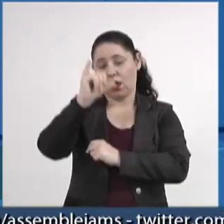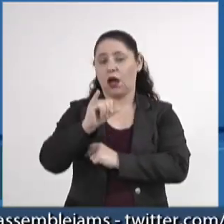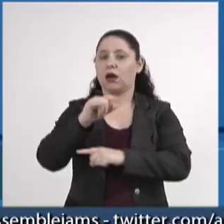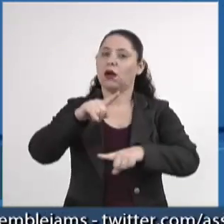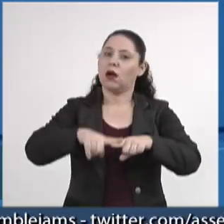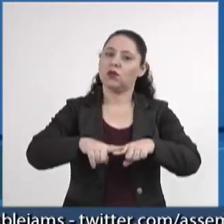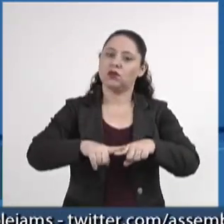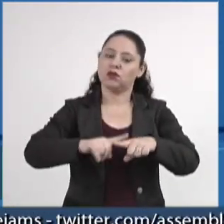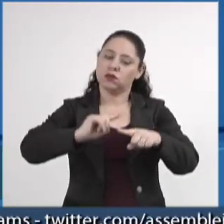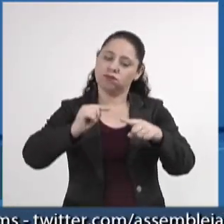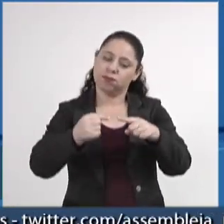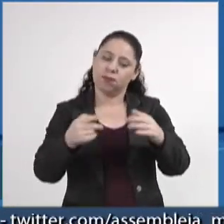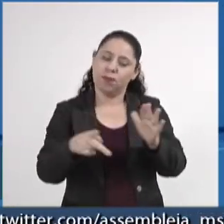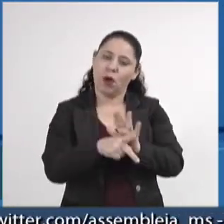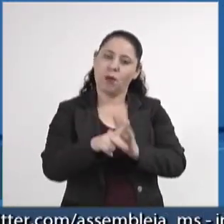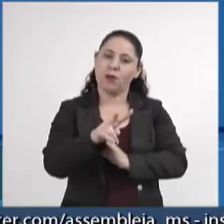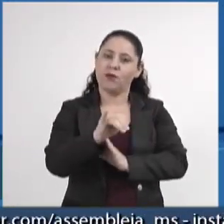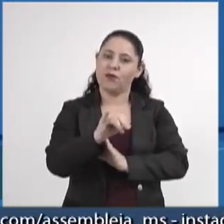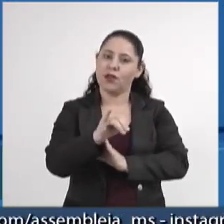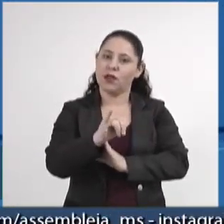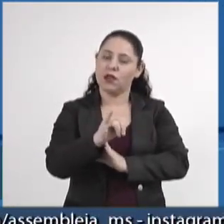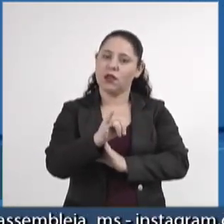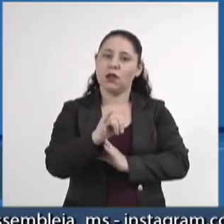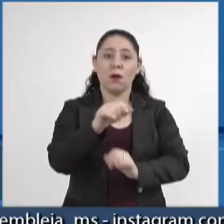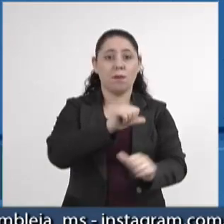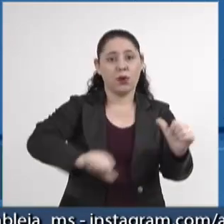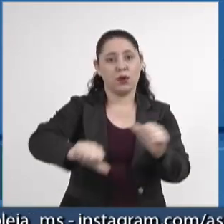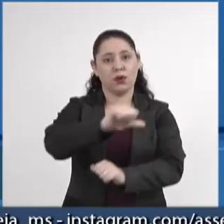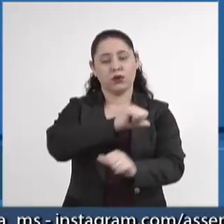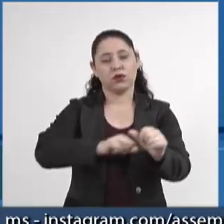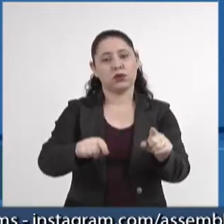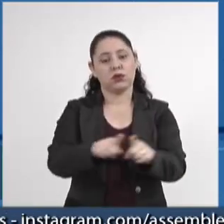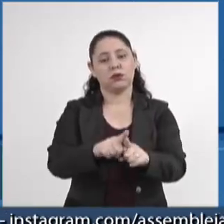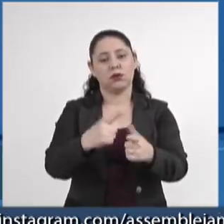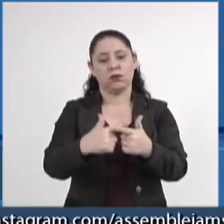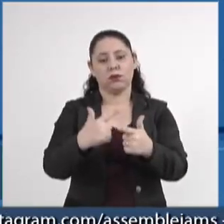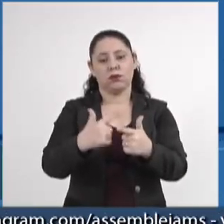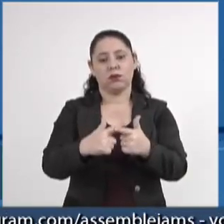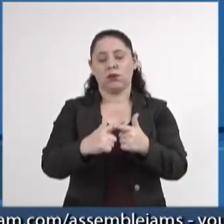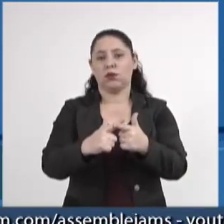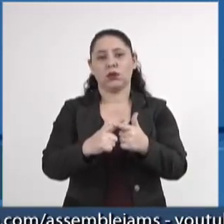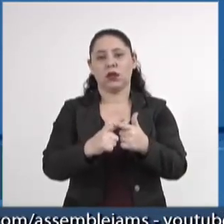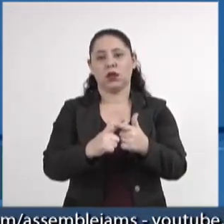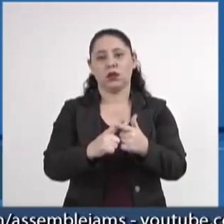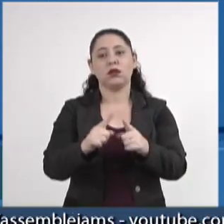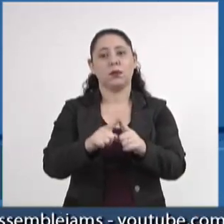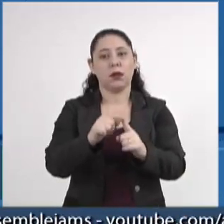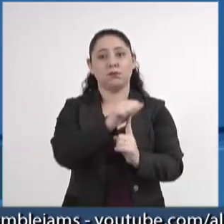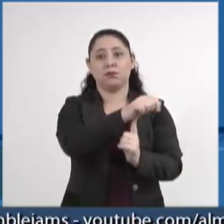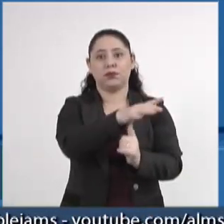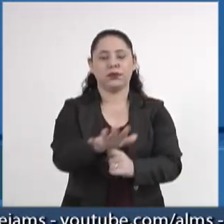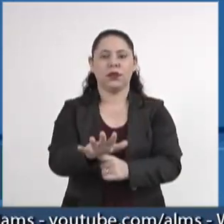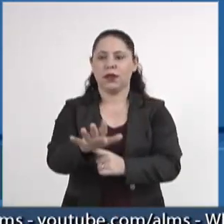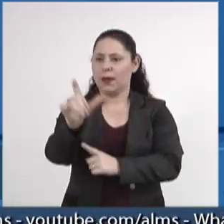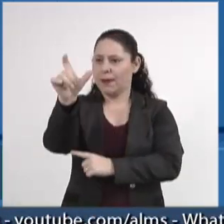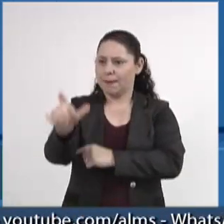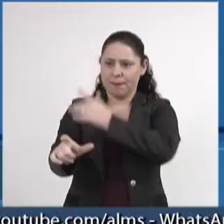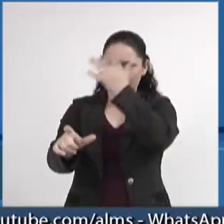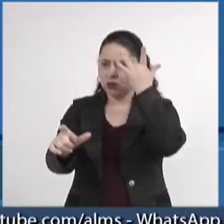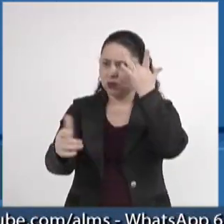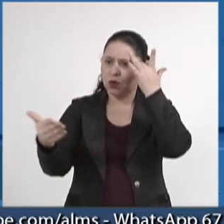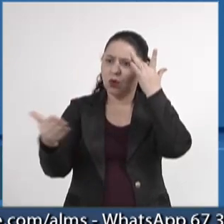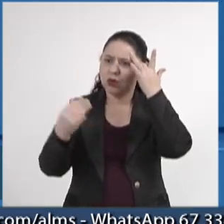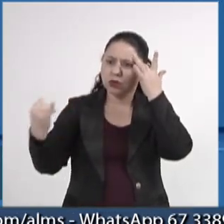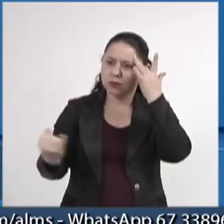caso específico do Vini Júnior mude, até por conta da repercussão e da pessoa que ele é hoje,